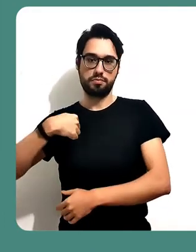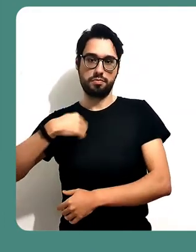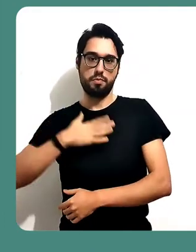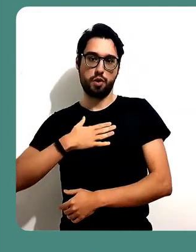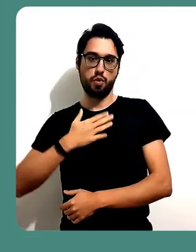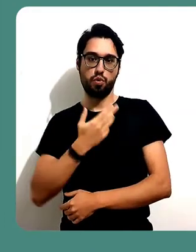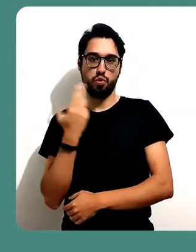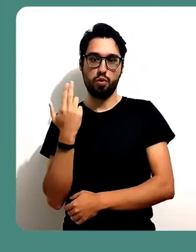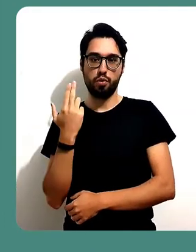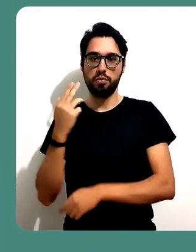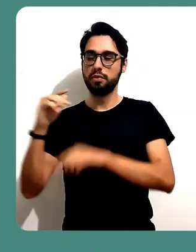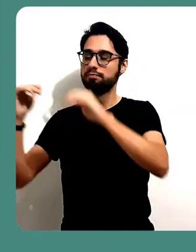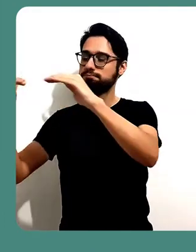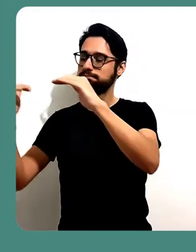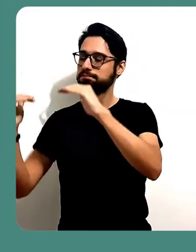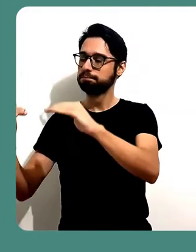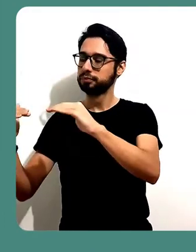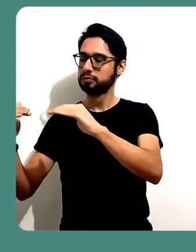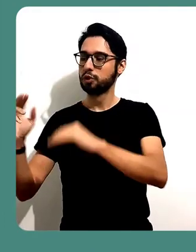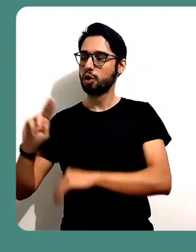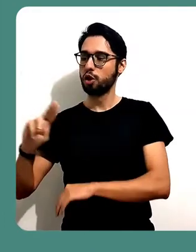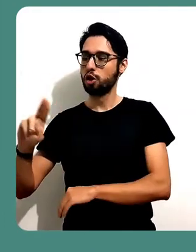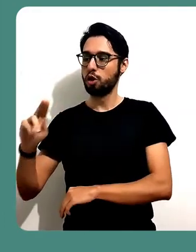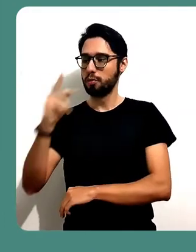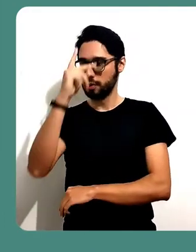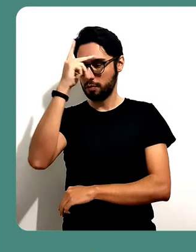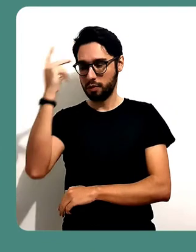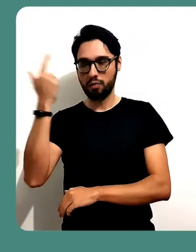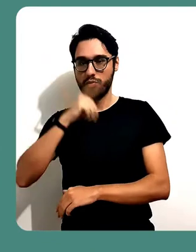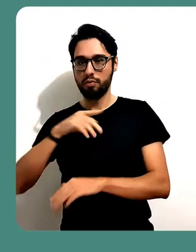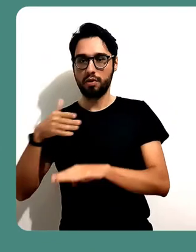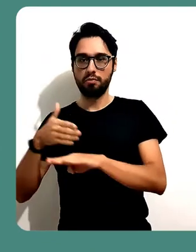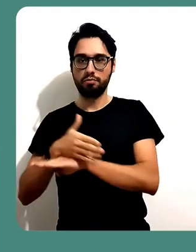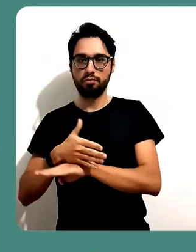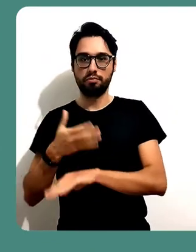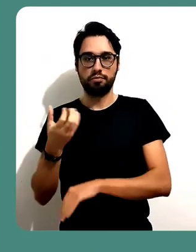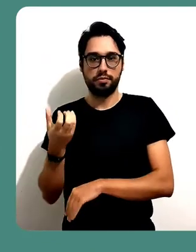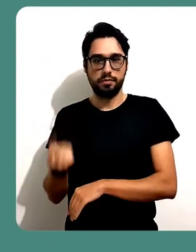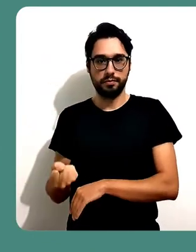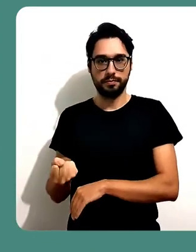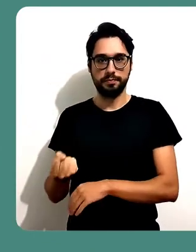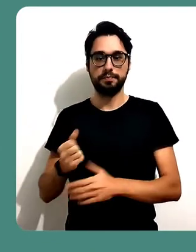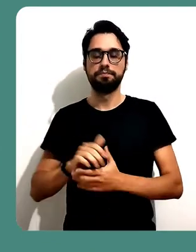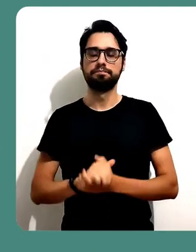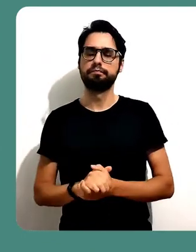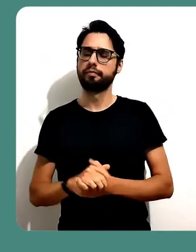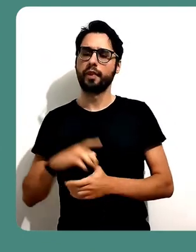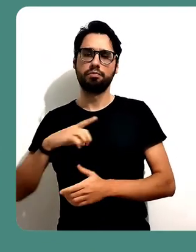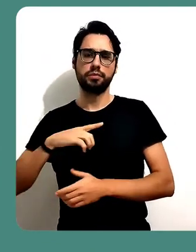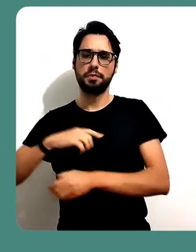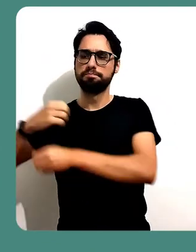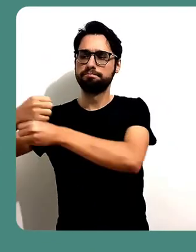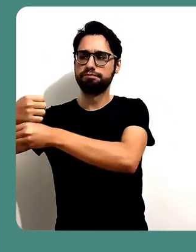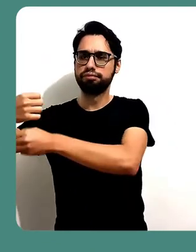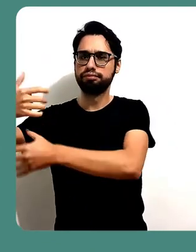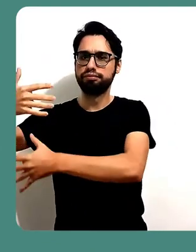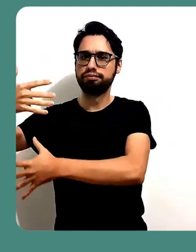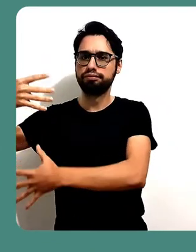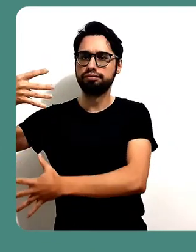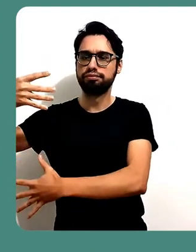embaixo da listagem. Então eu entrei primeiro e ele aparece aqui em segundo lugar.